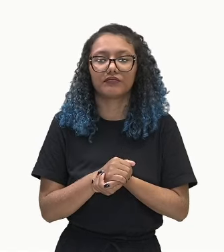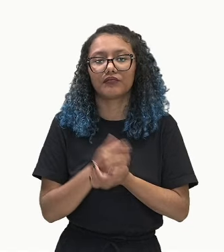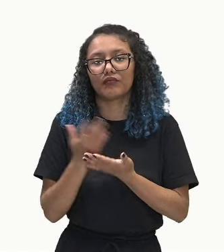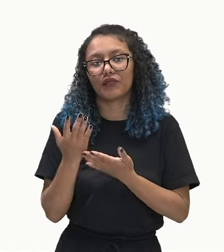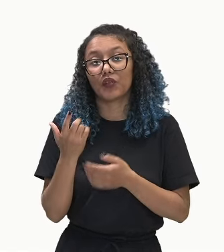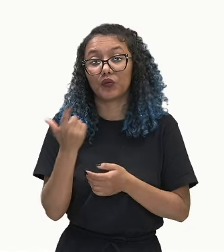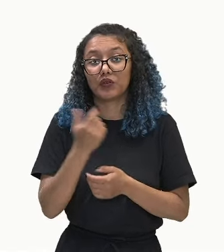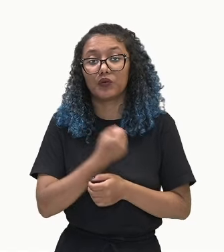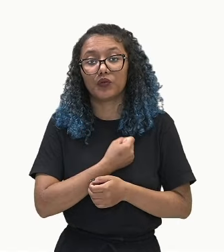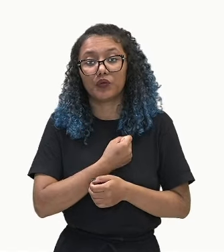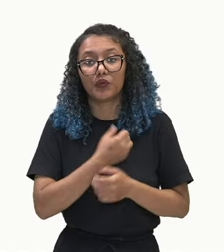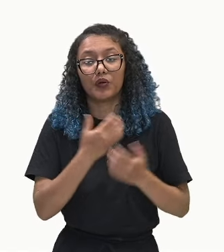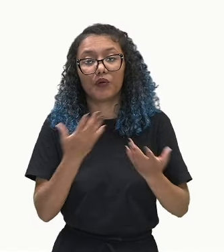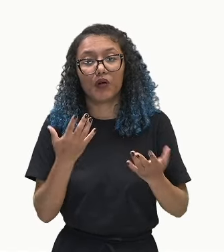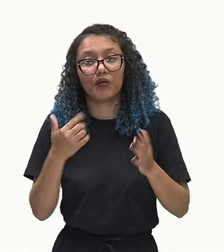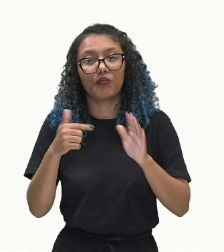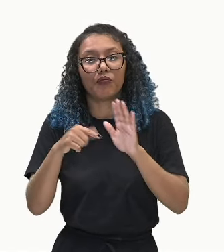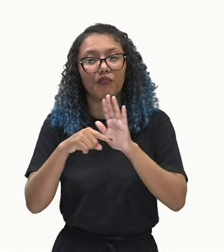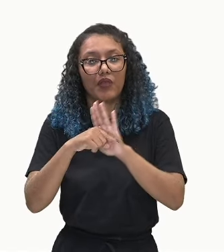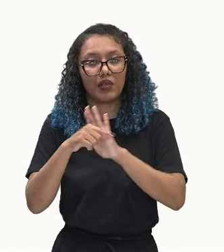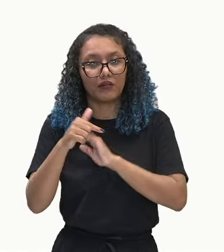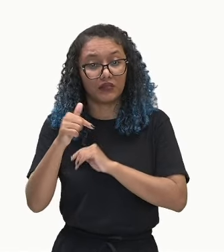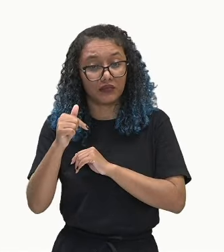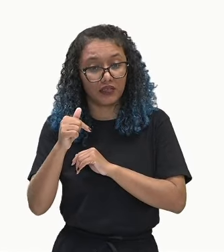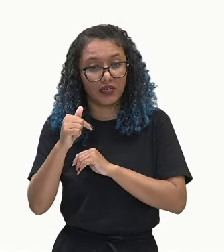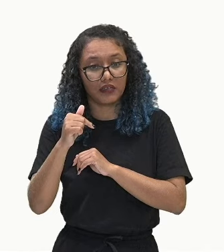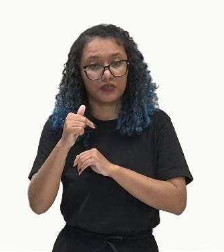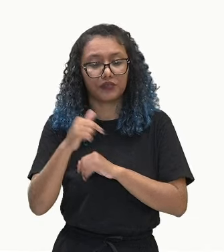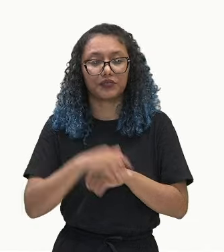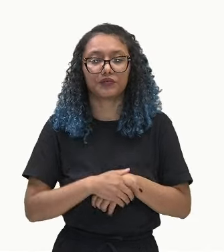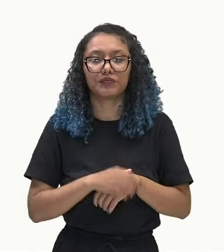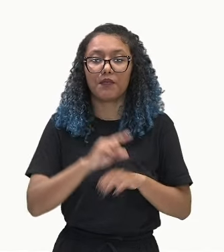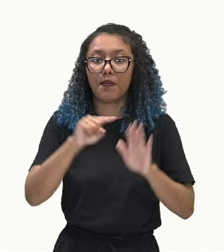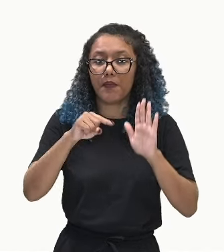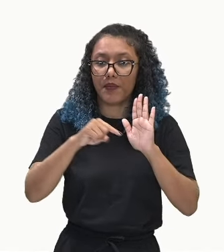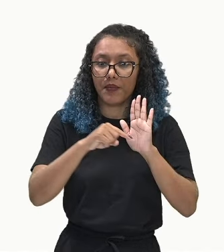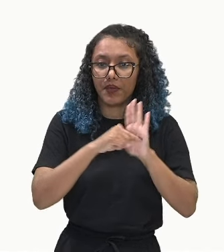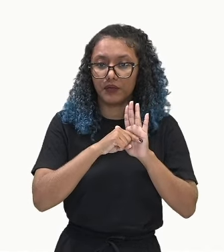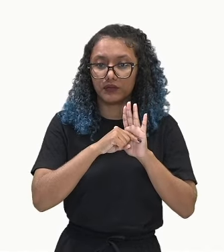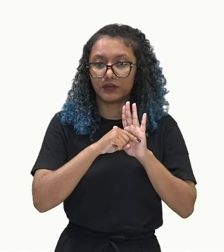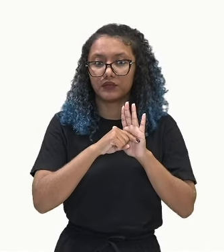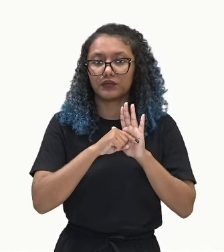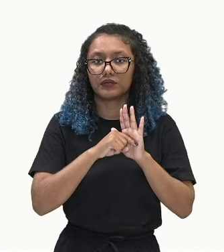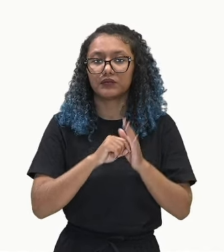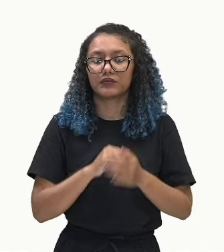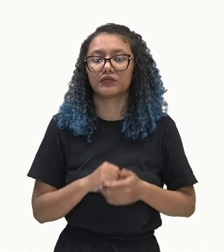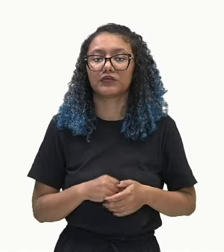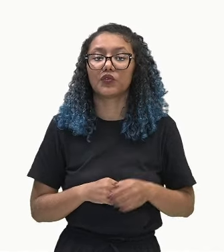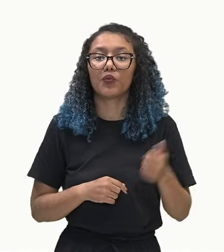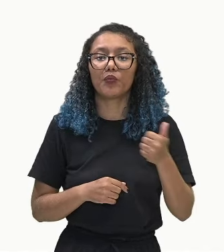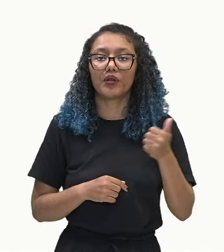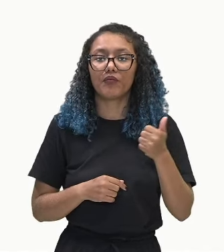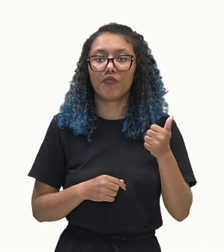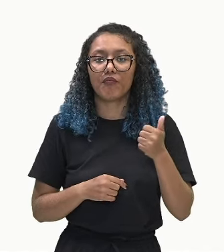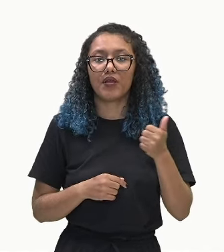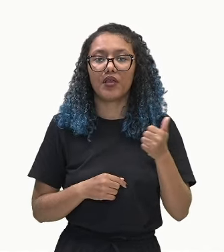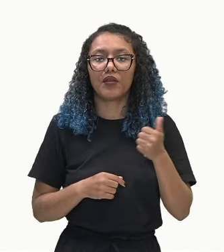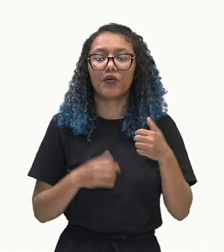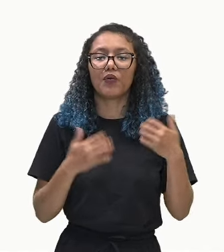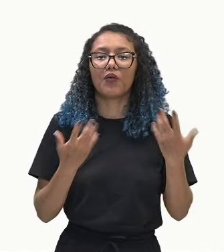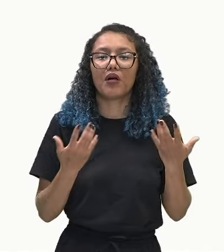o segundo termo, que é menos 7, e subtraímos menos o primeiro termo, que é